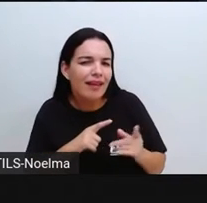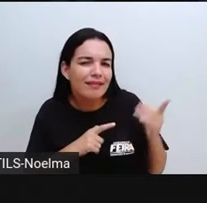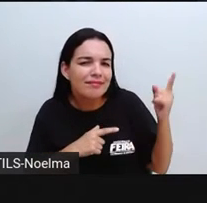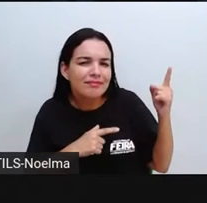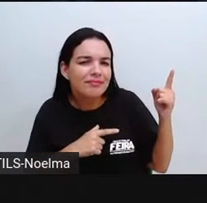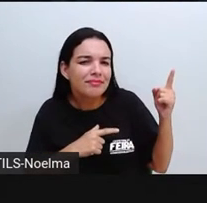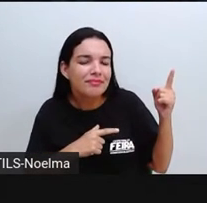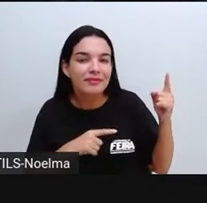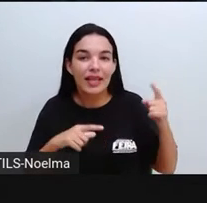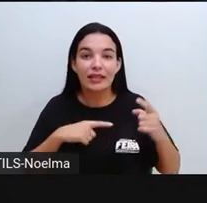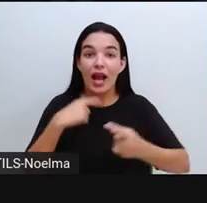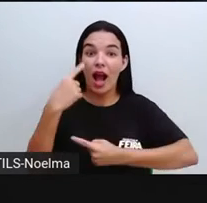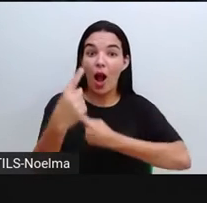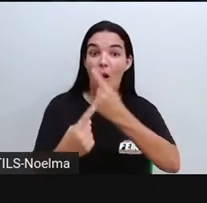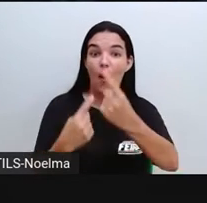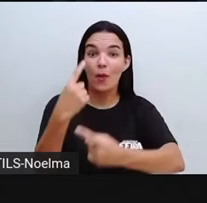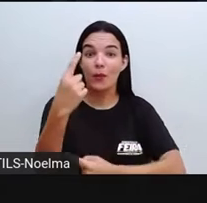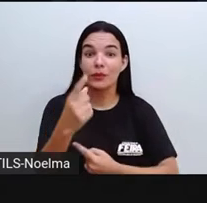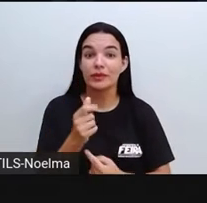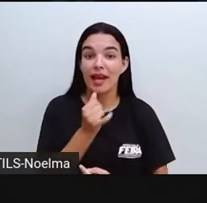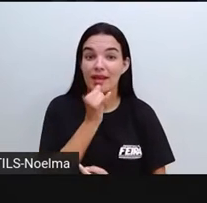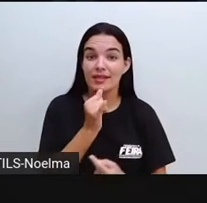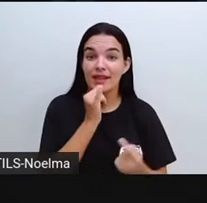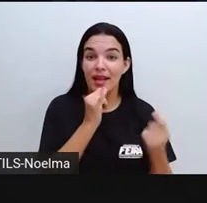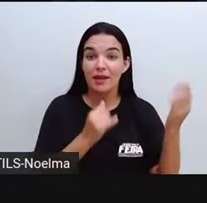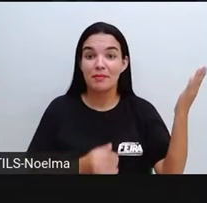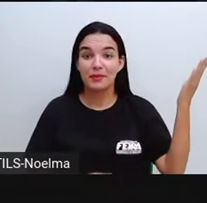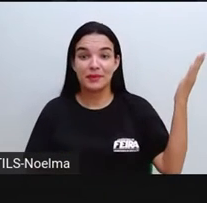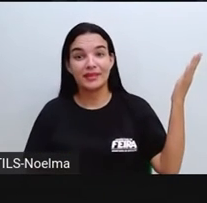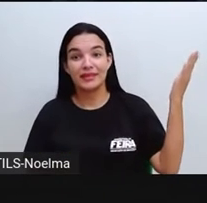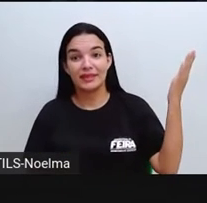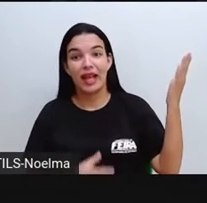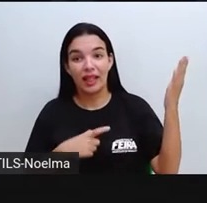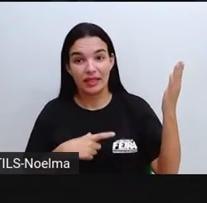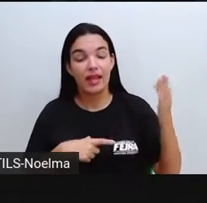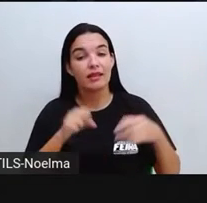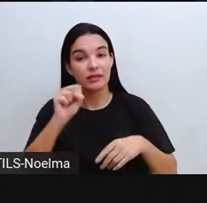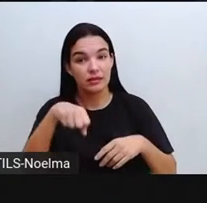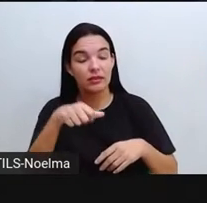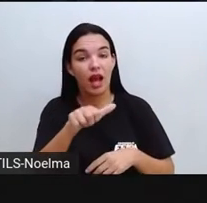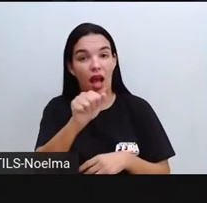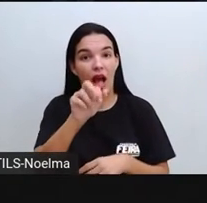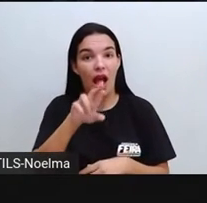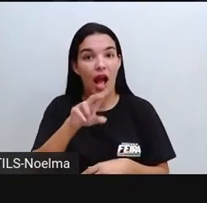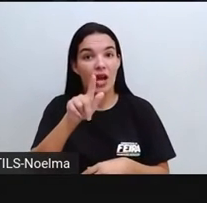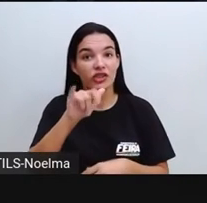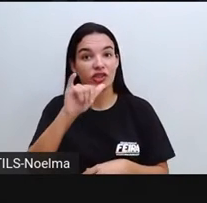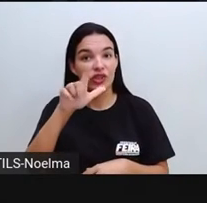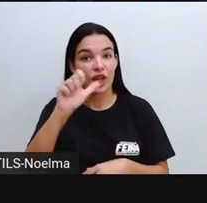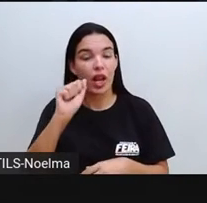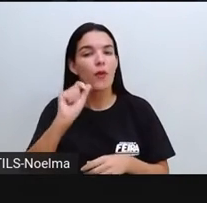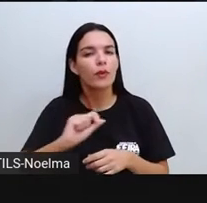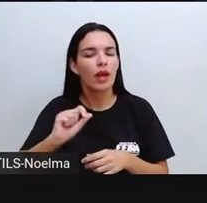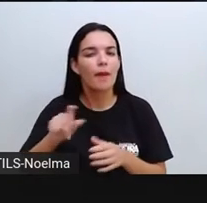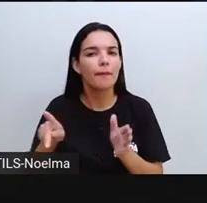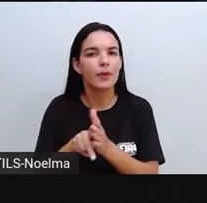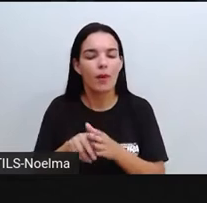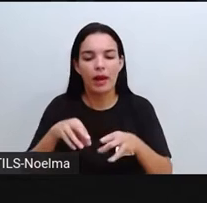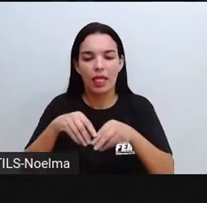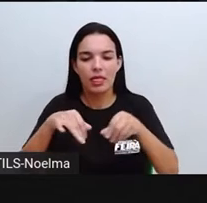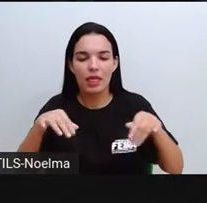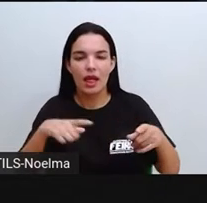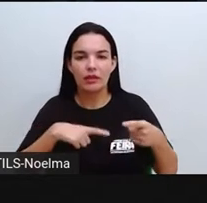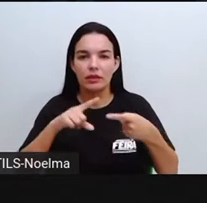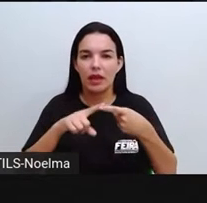Aqui a gente tem alguns exemplos de alguns objetos aí que são feitos a partir da argila, né? Existem vários tipos de argila, argila